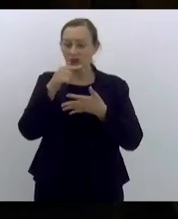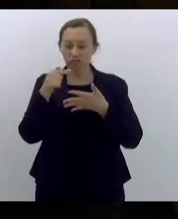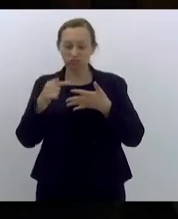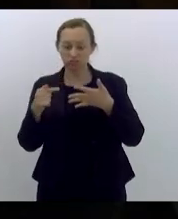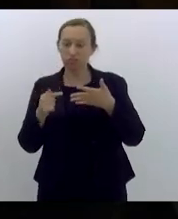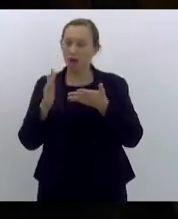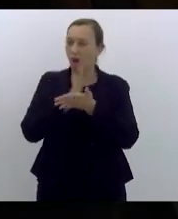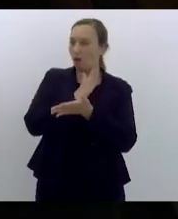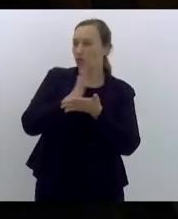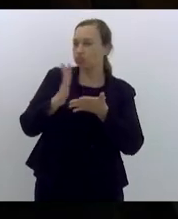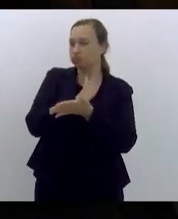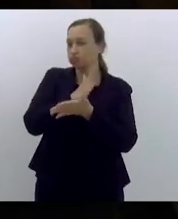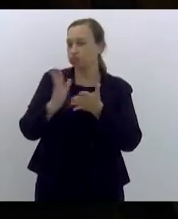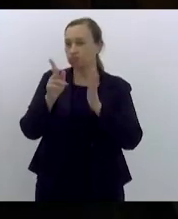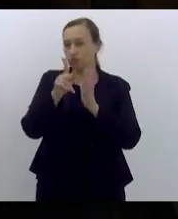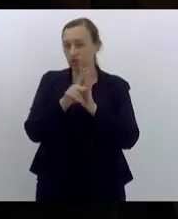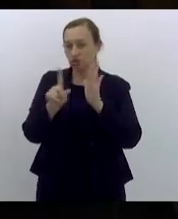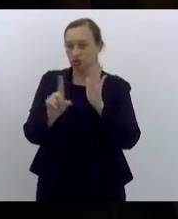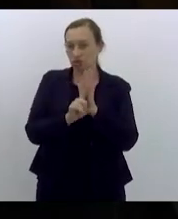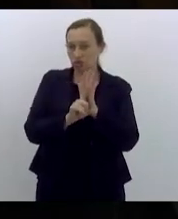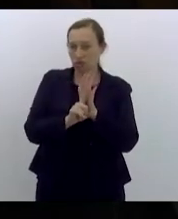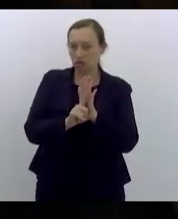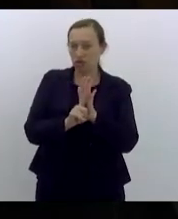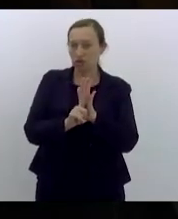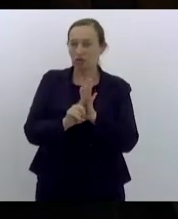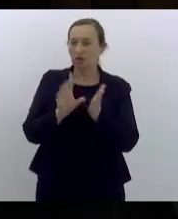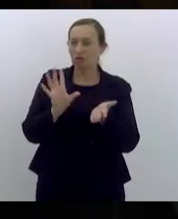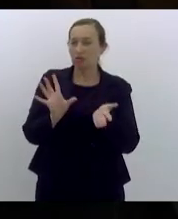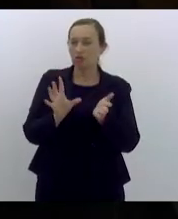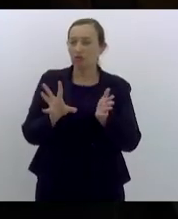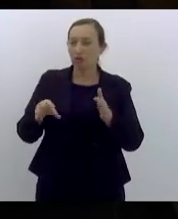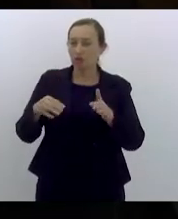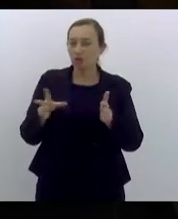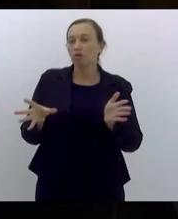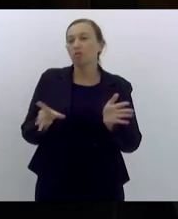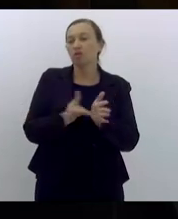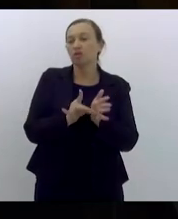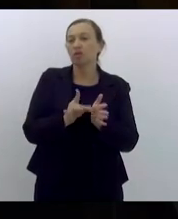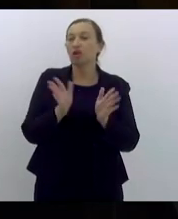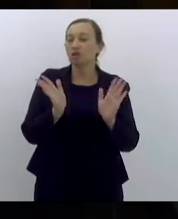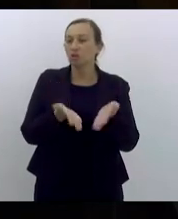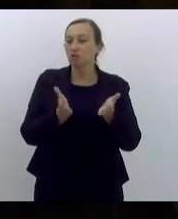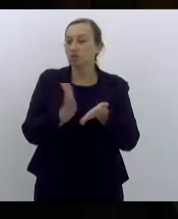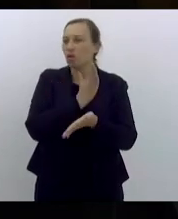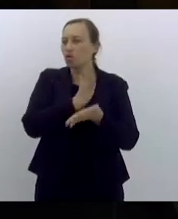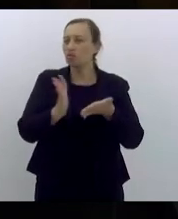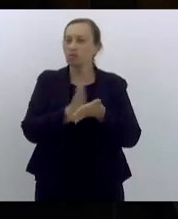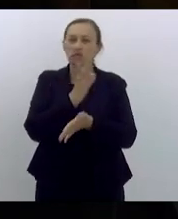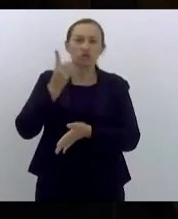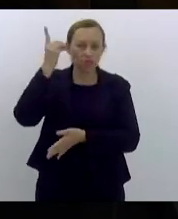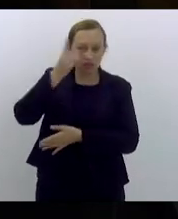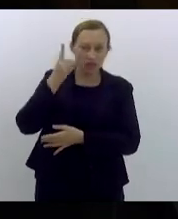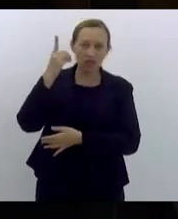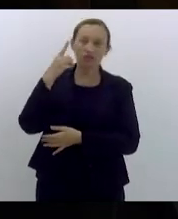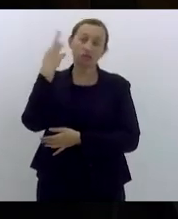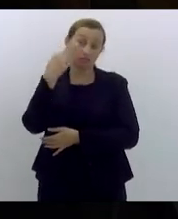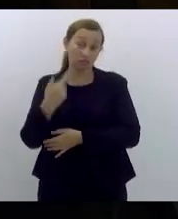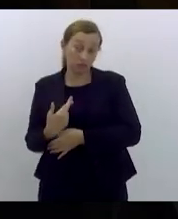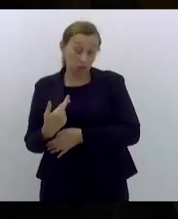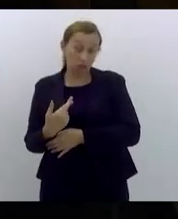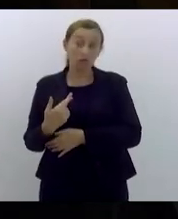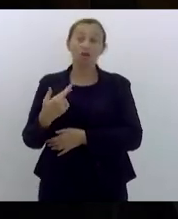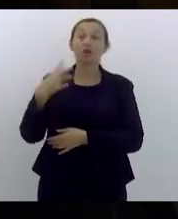projetos de lei que foram protocolados hoje em coautoria com alguns deputados destaco aqui deputada Renata Souza